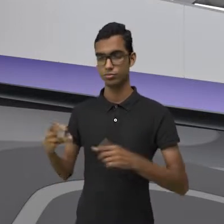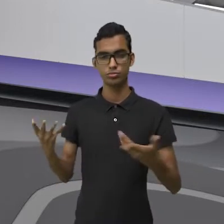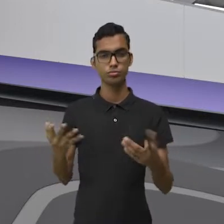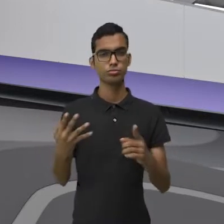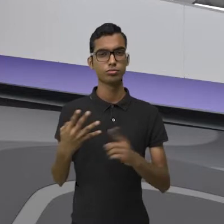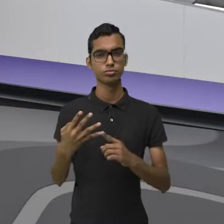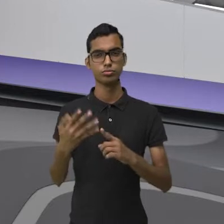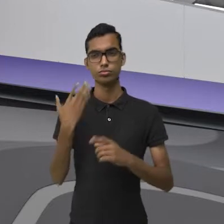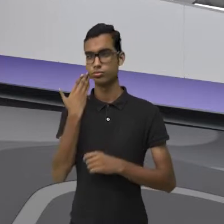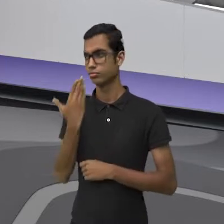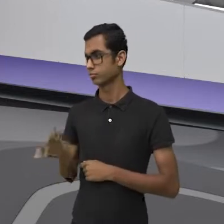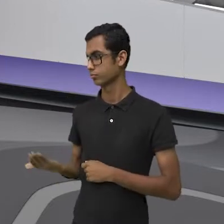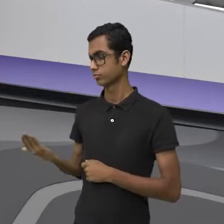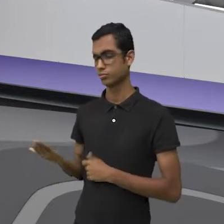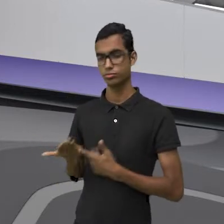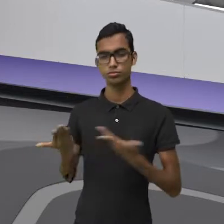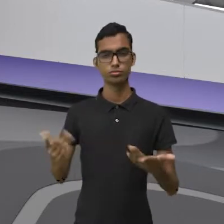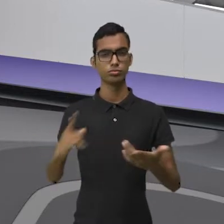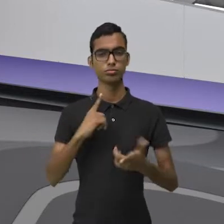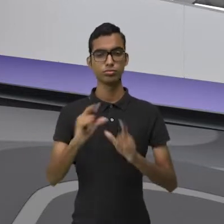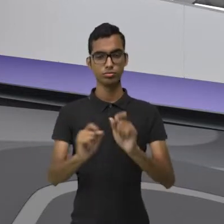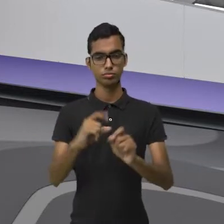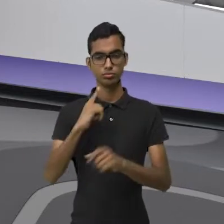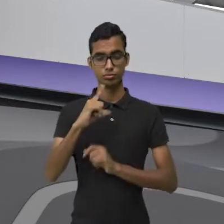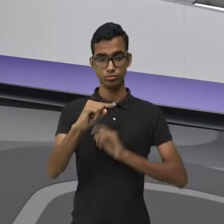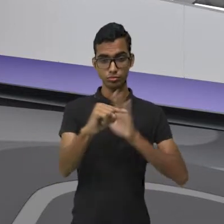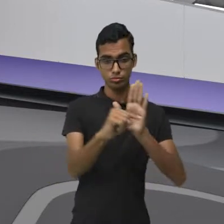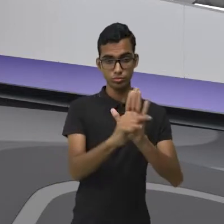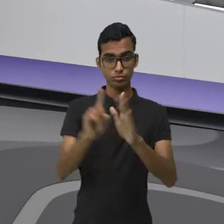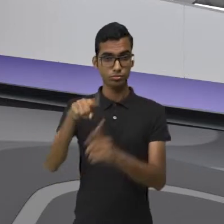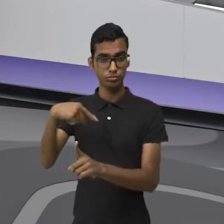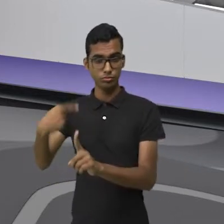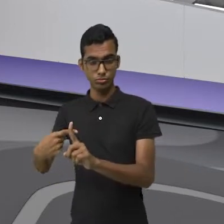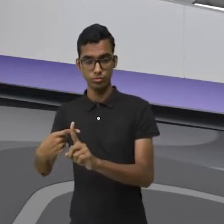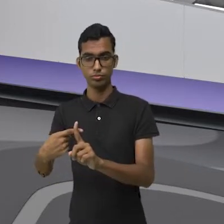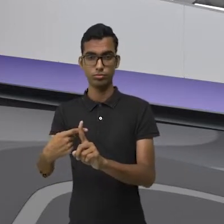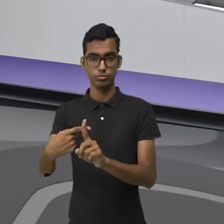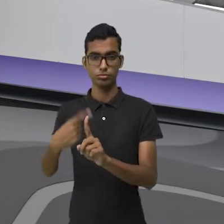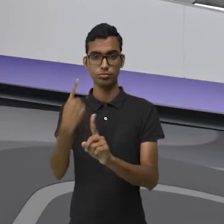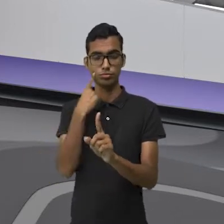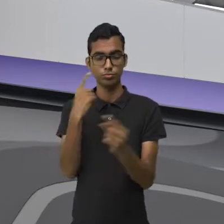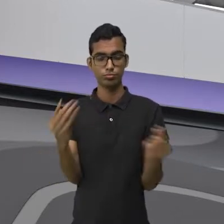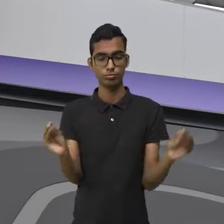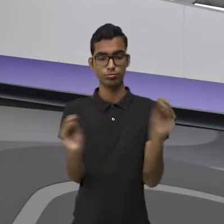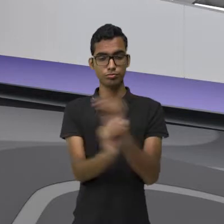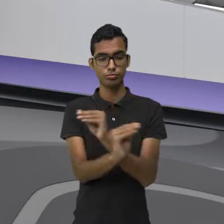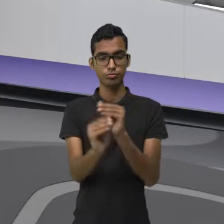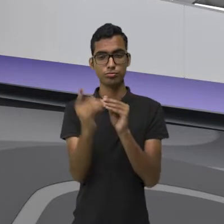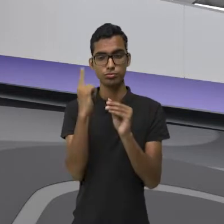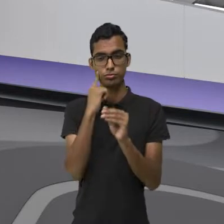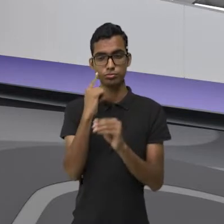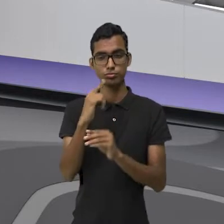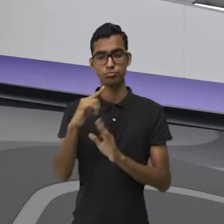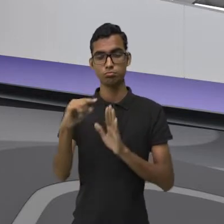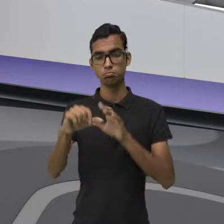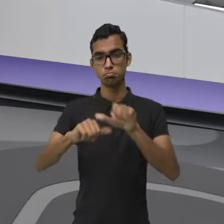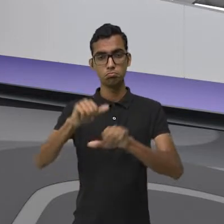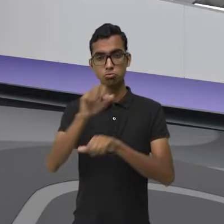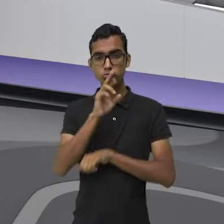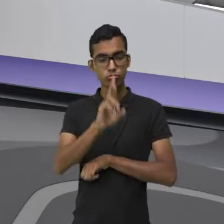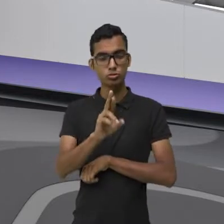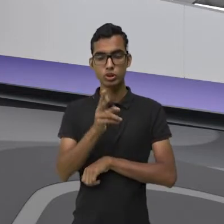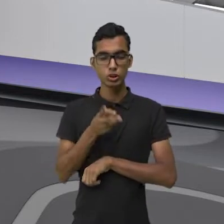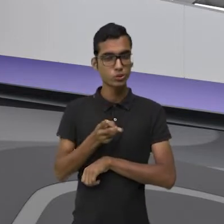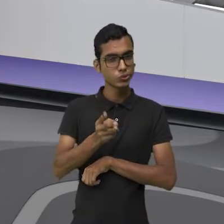E a outra situação é quando eu tenho negativo e positivo. Ou seja, invertendo a ordem, não vai alterar